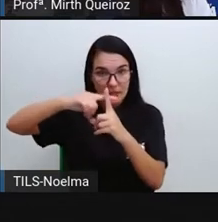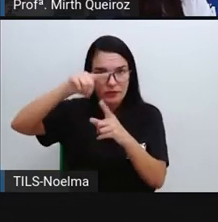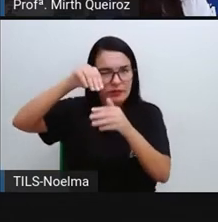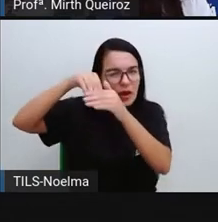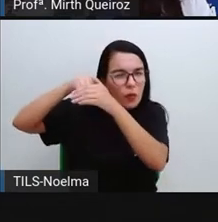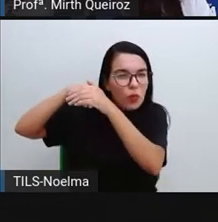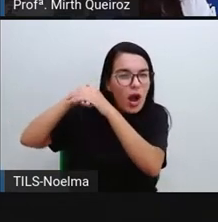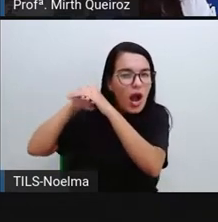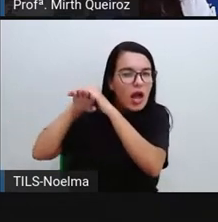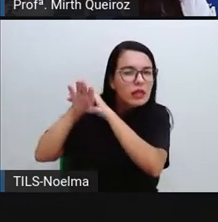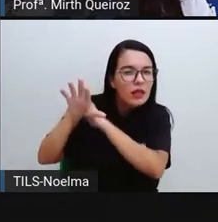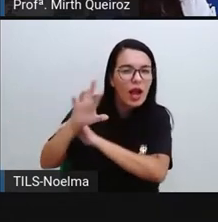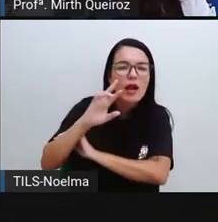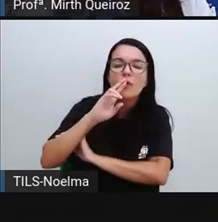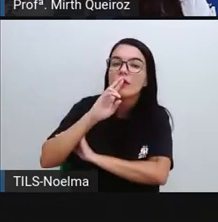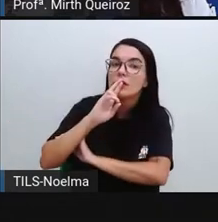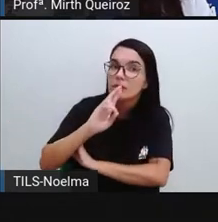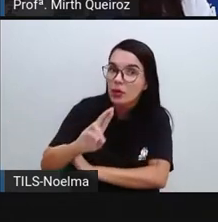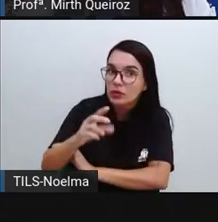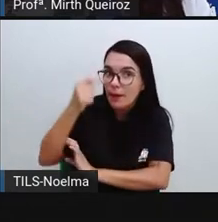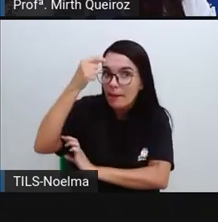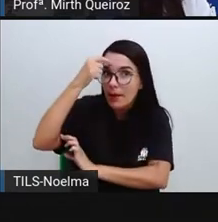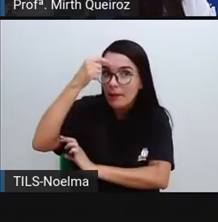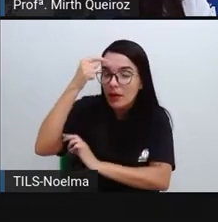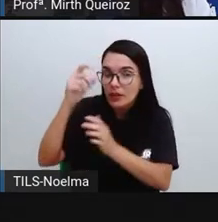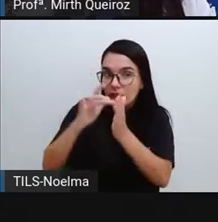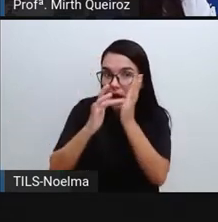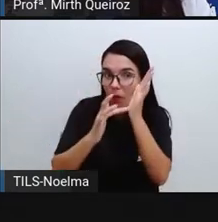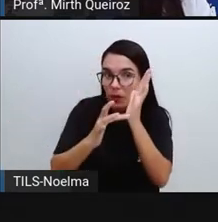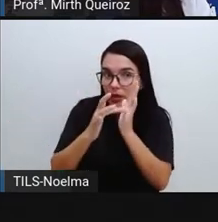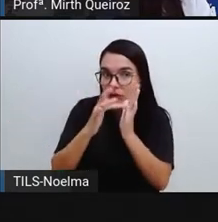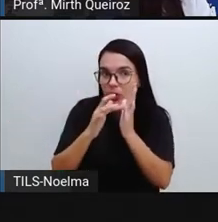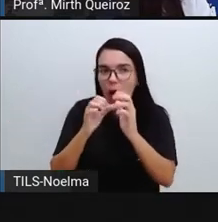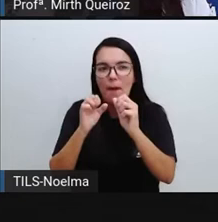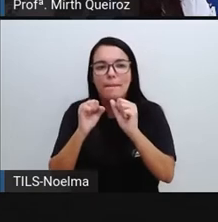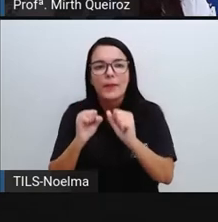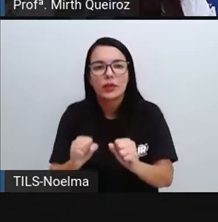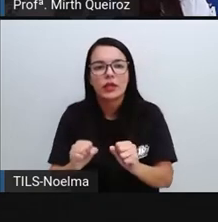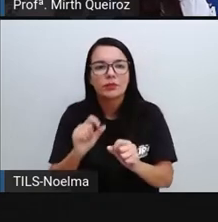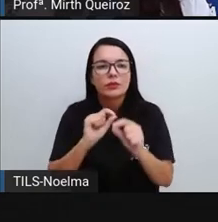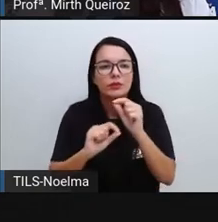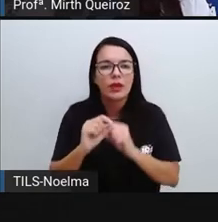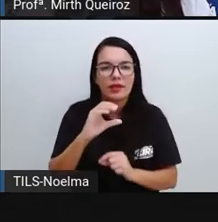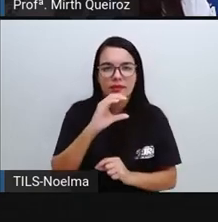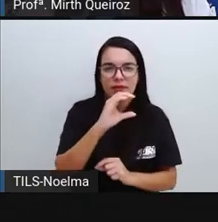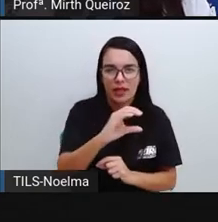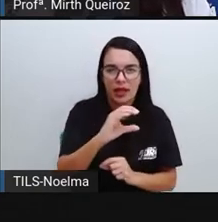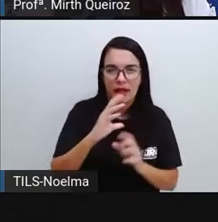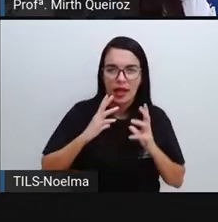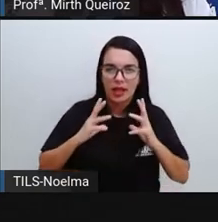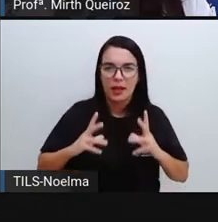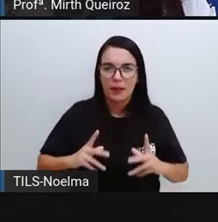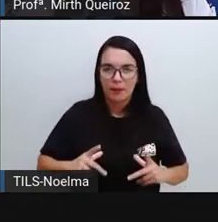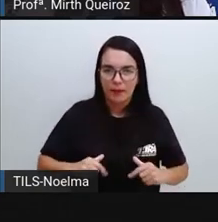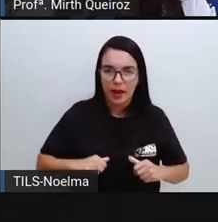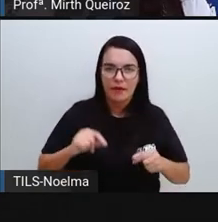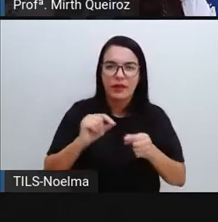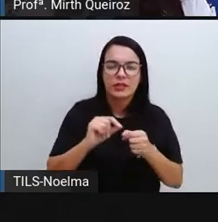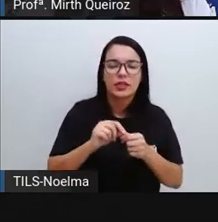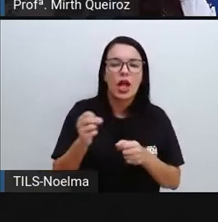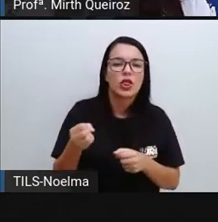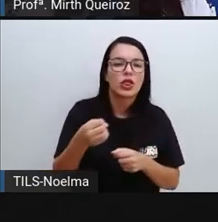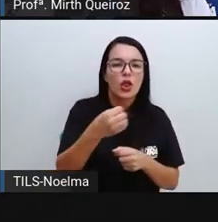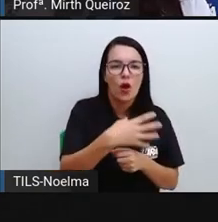guardar o resultado da memória. Nós podemos utilizar o C, que é pra limpar a tela, fazer uma nova conta,